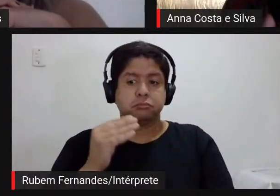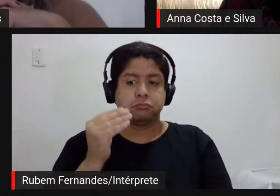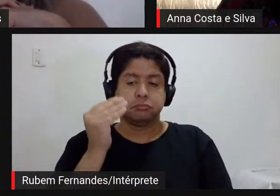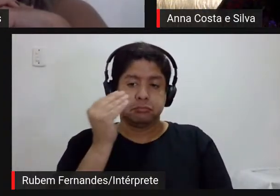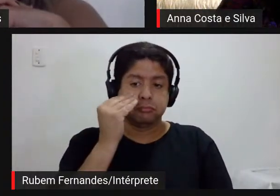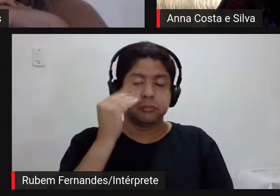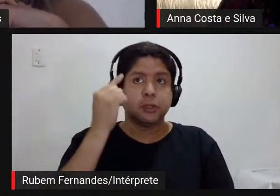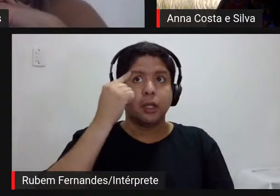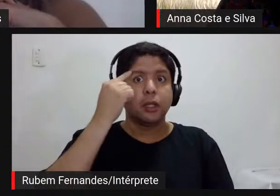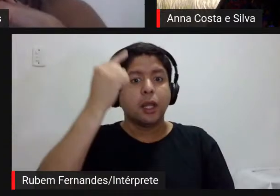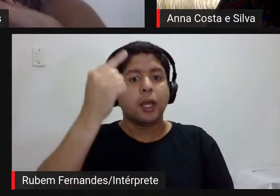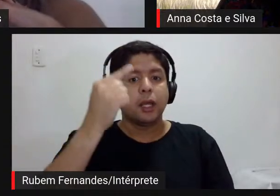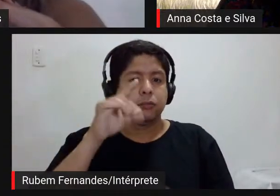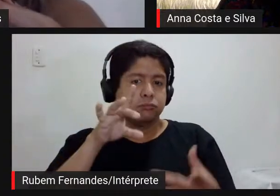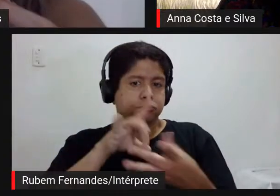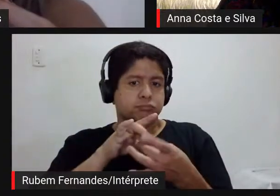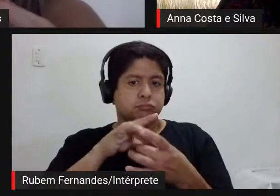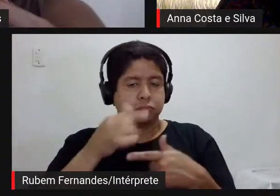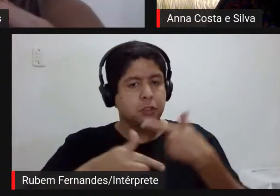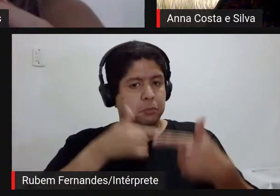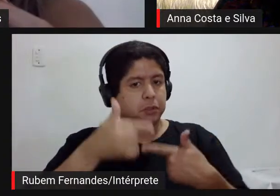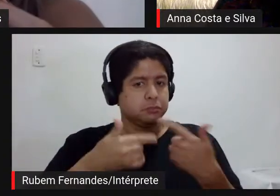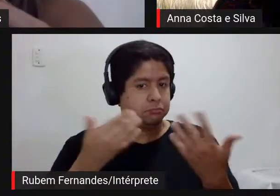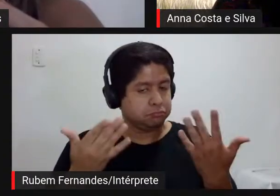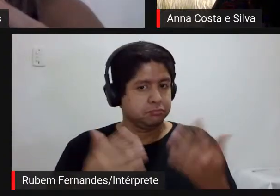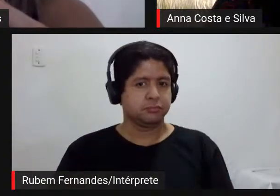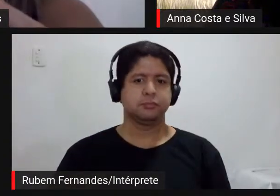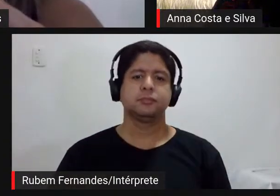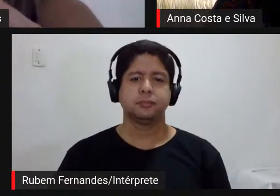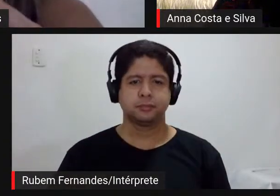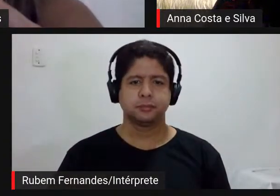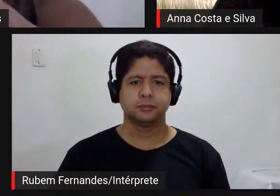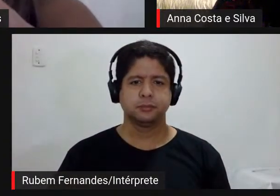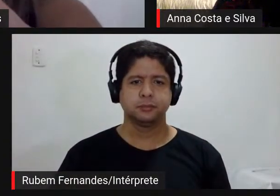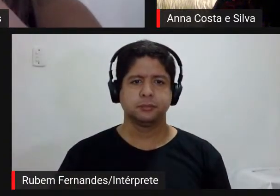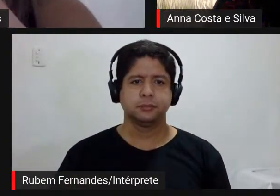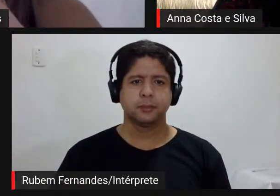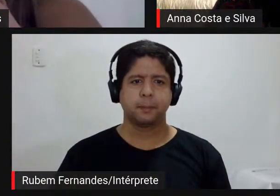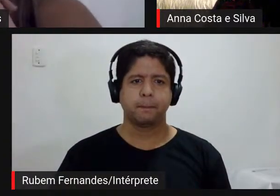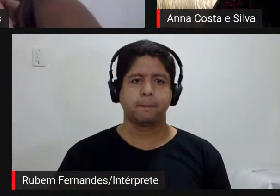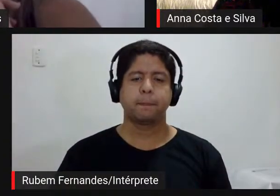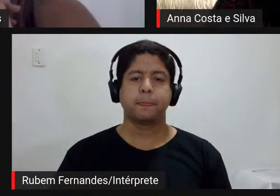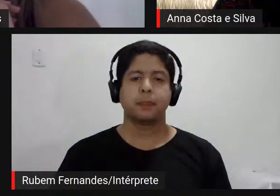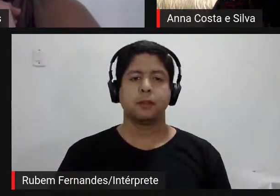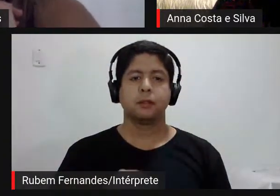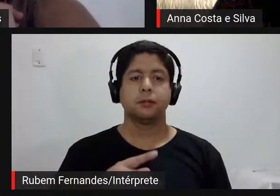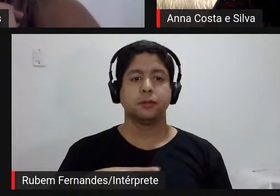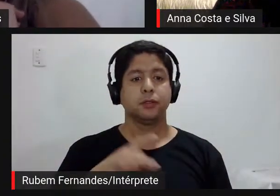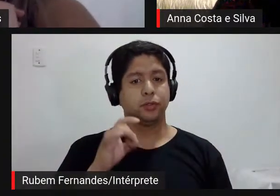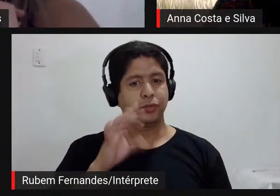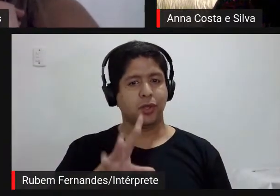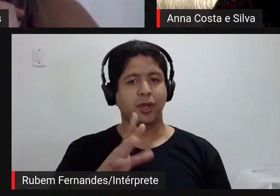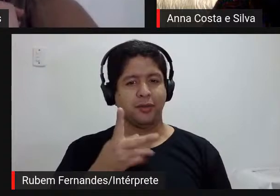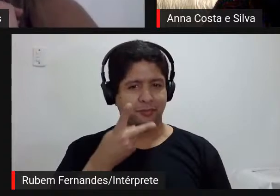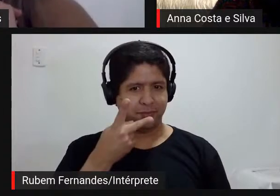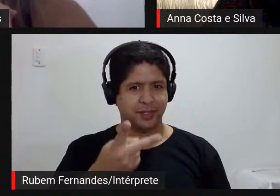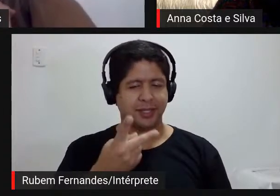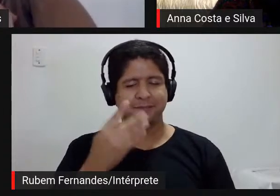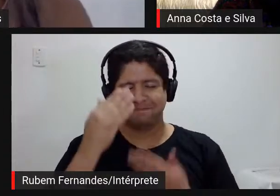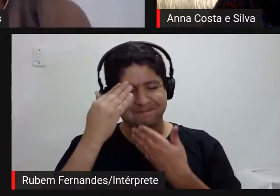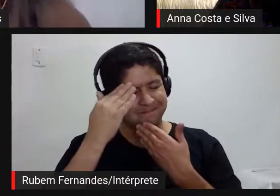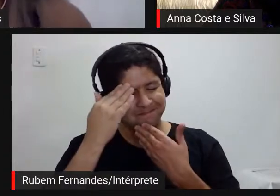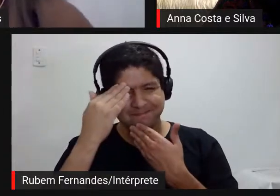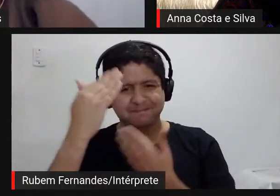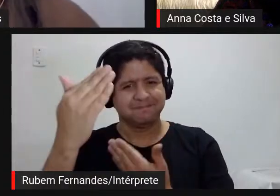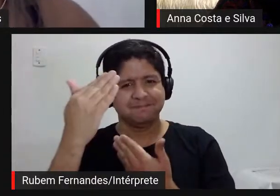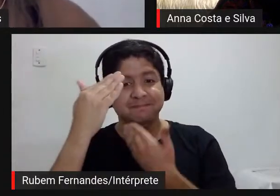ideia do trabalho, assim, como um todo. Ah, então, eu só tenho a dizer muito obrigada por